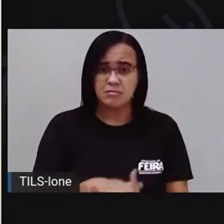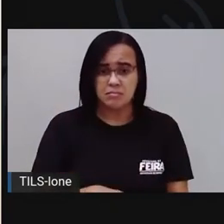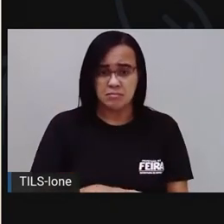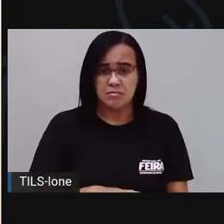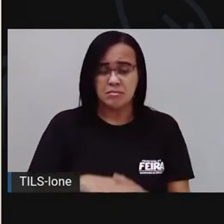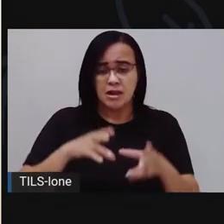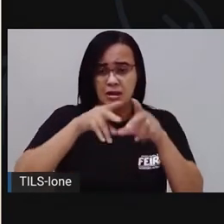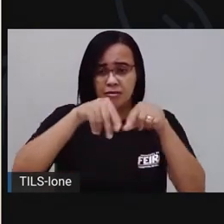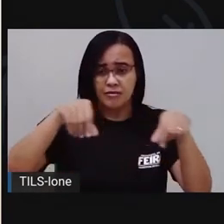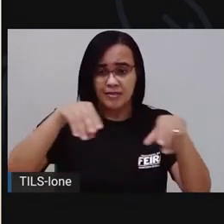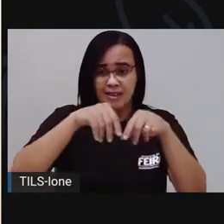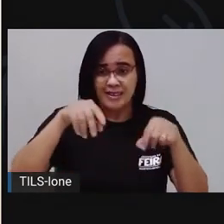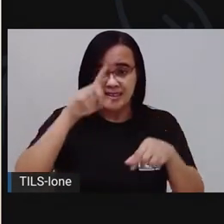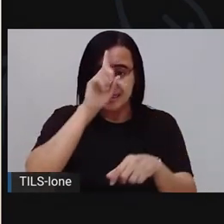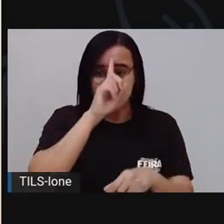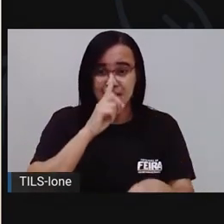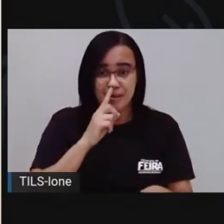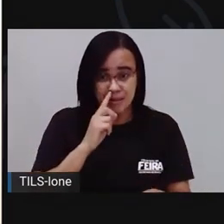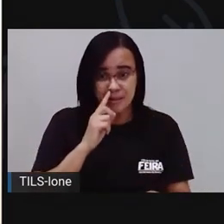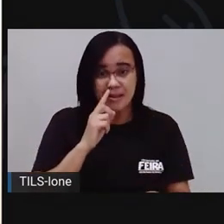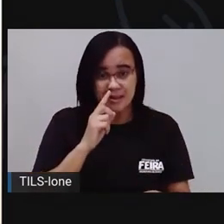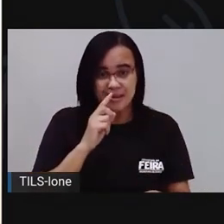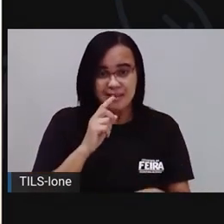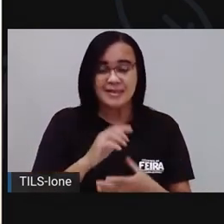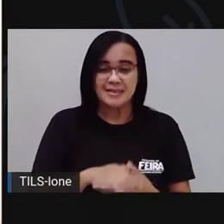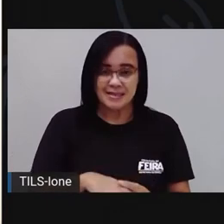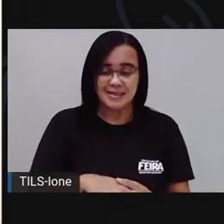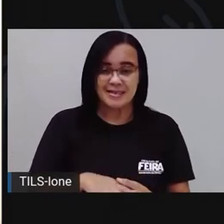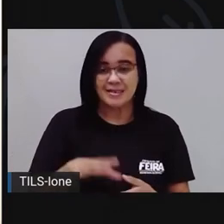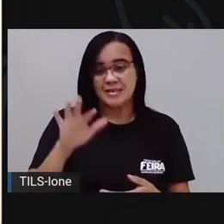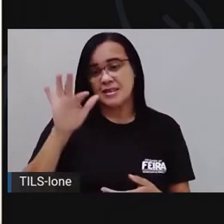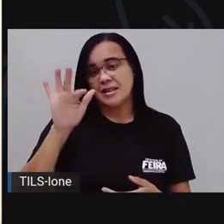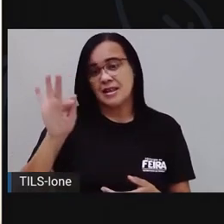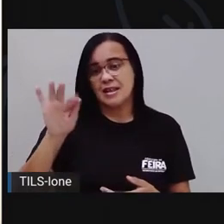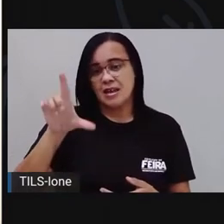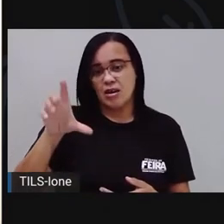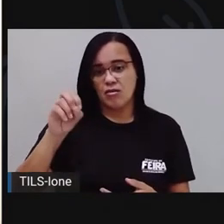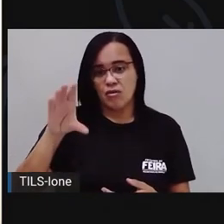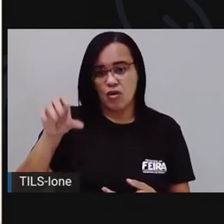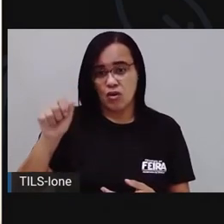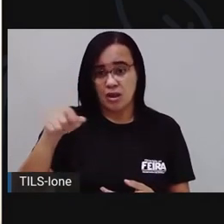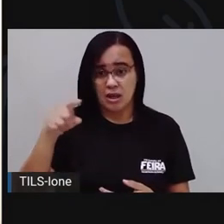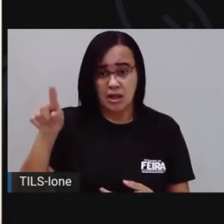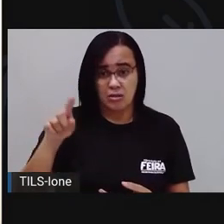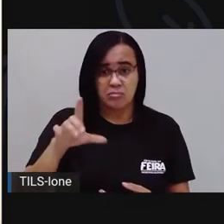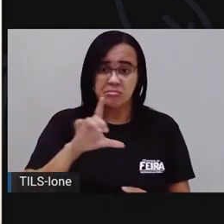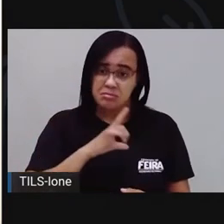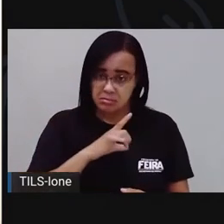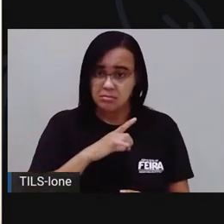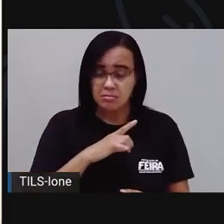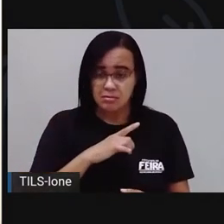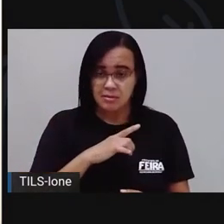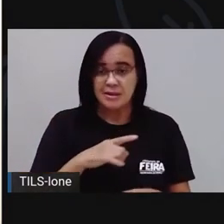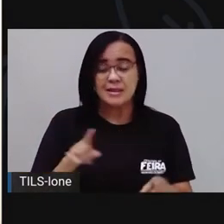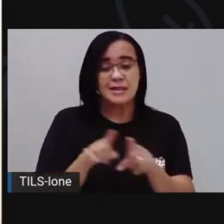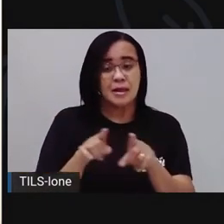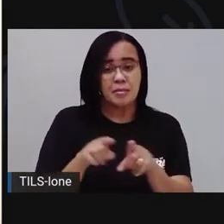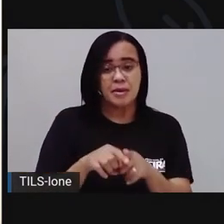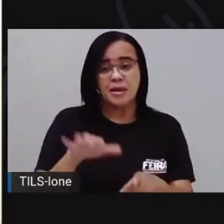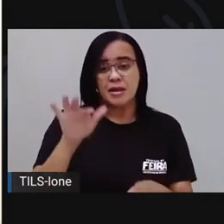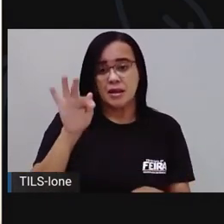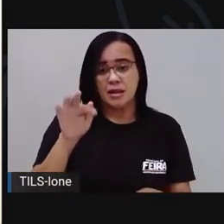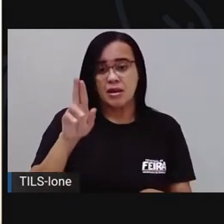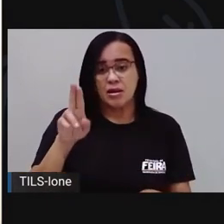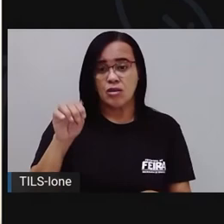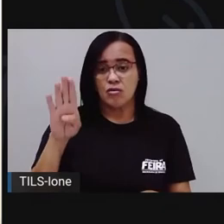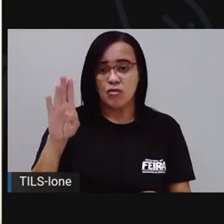farinha de milho, como a Pró falou, tem essas farinhas aqui que são flocão, Tipo flocão. Tem o fubá, né? Que é aquela farinha bem